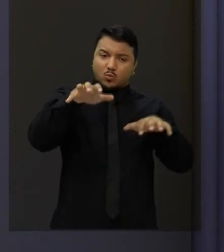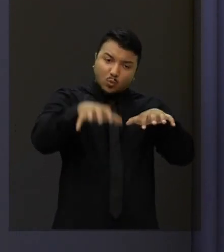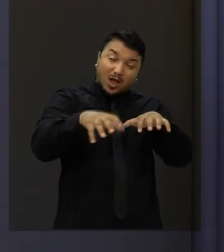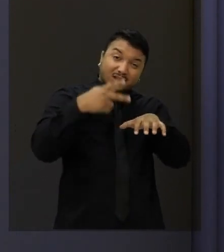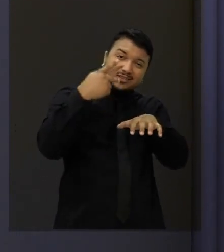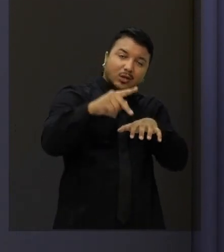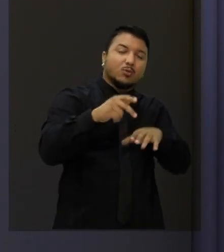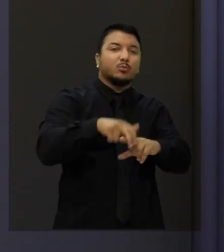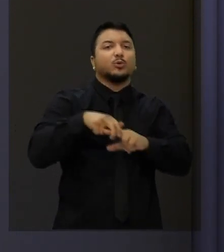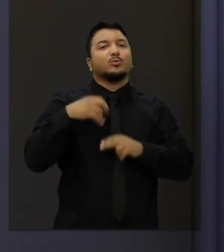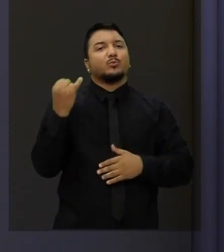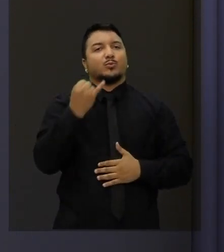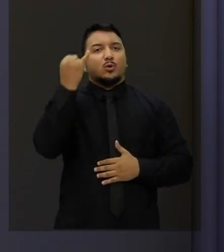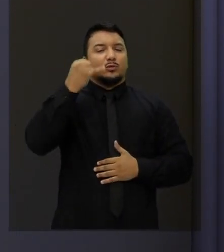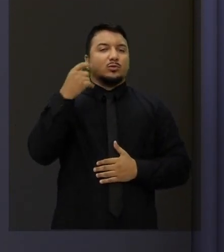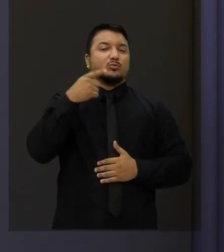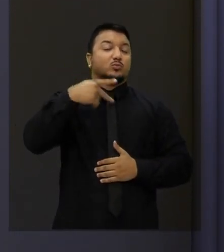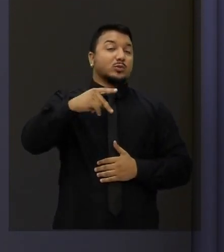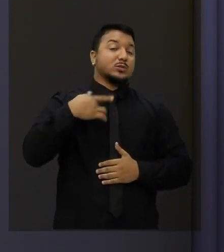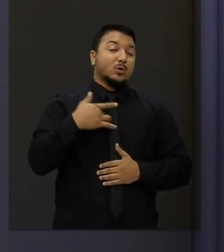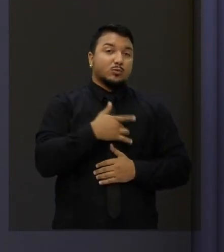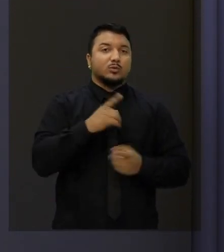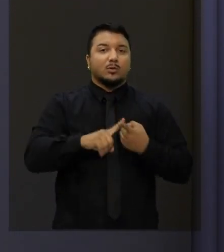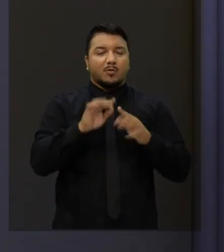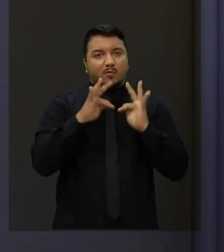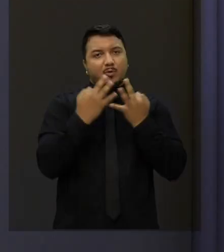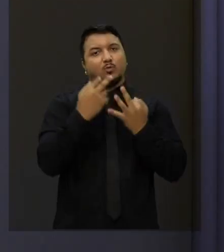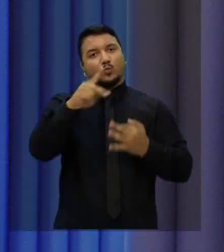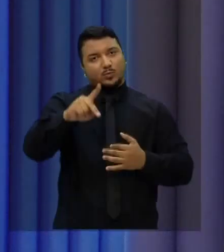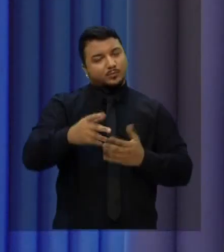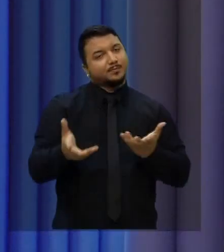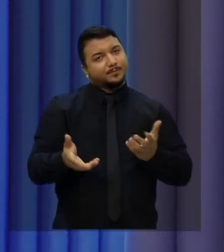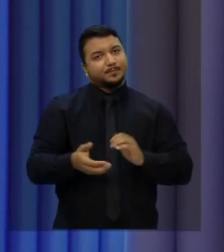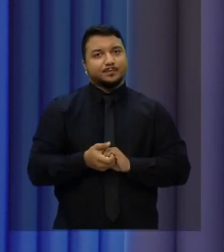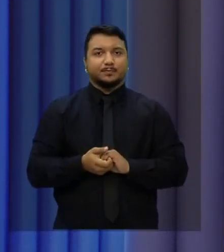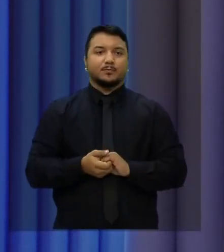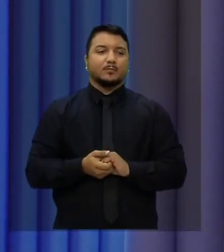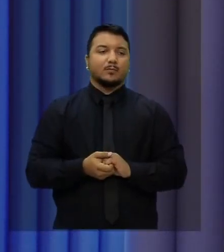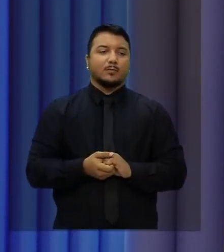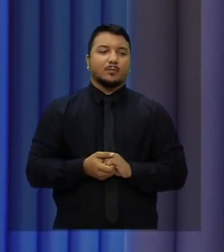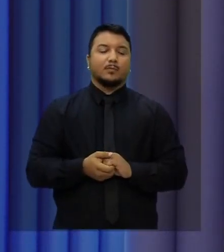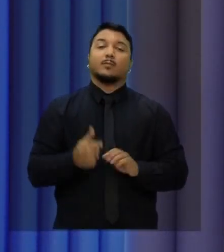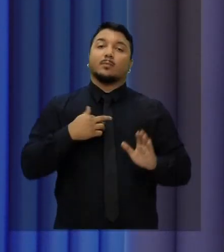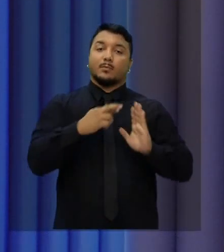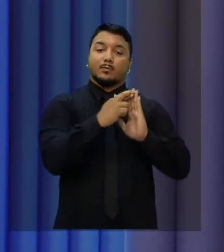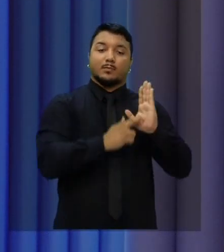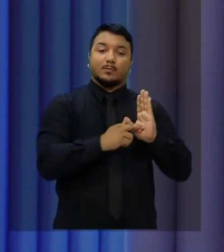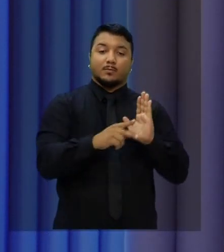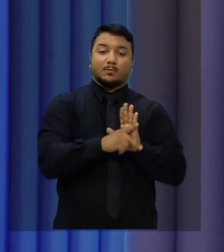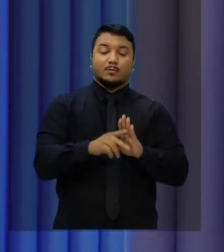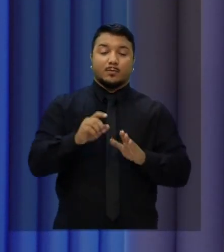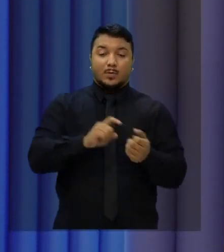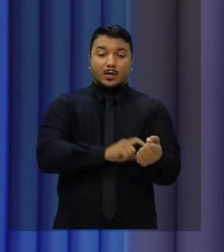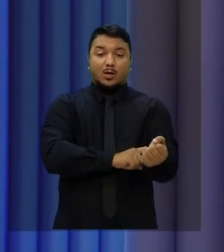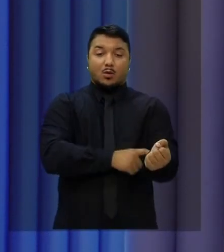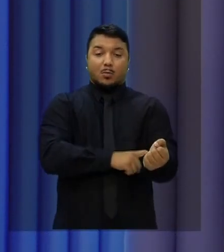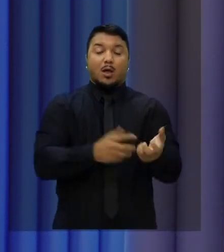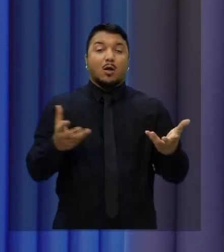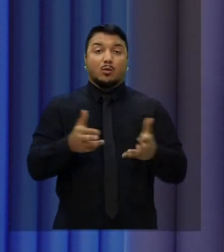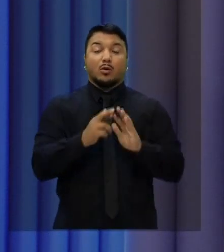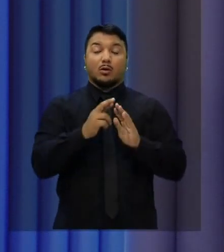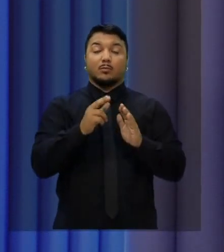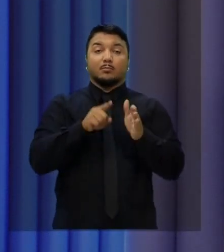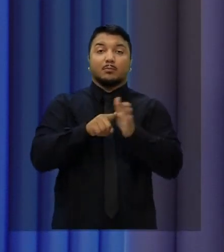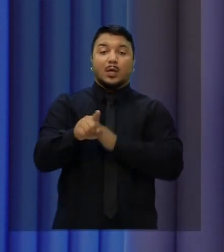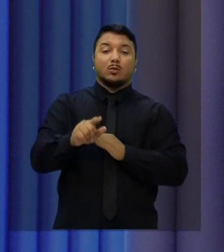porque isso é muito importante para a sua saúde e da sua família. Bom, pelas regras do debate, o candidato é o Mano de Freitas. Agora faz a